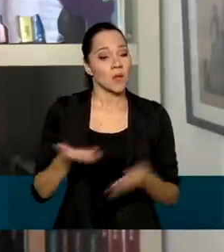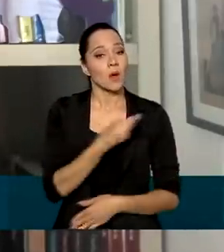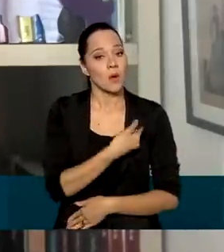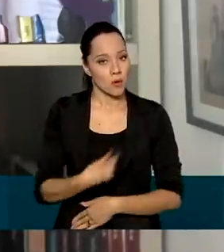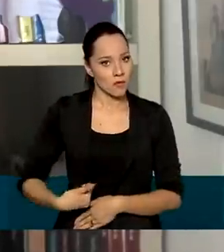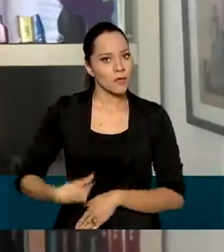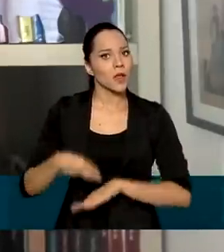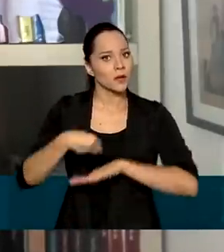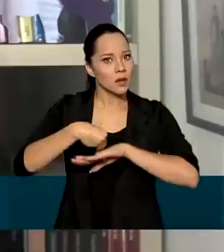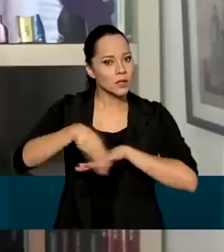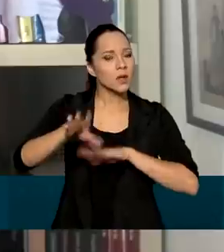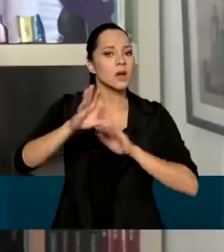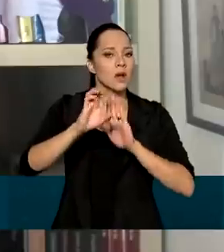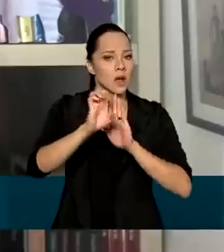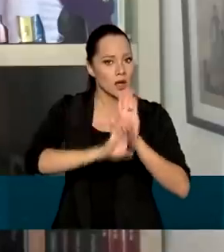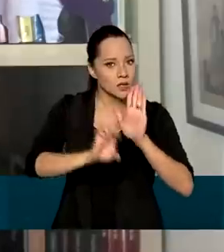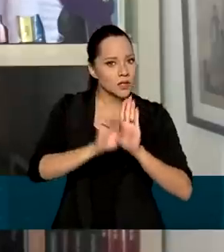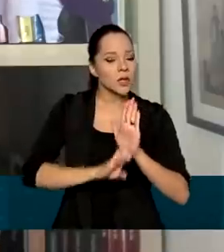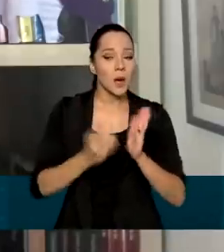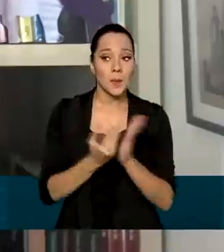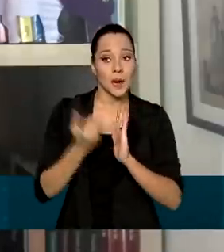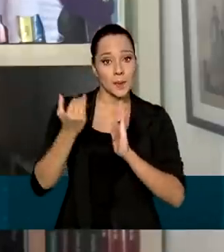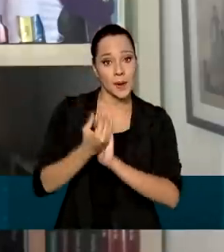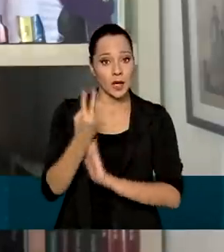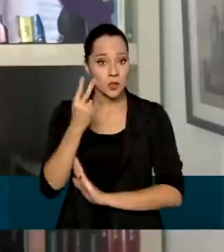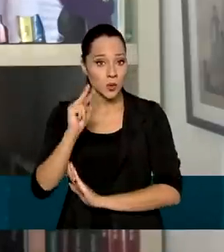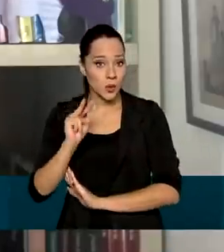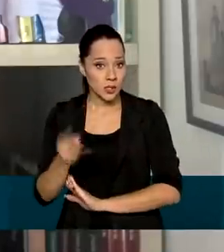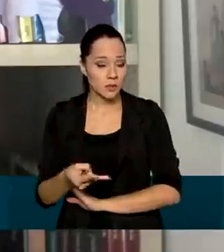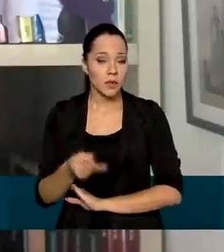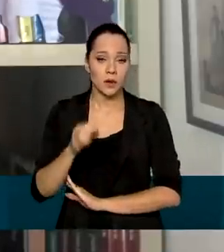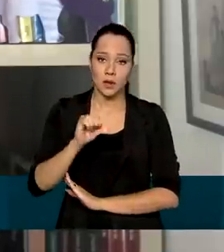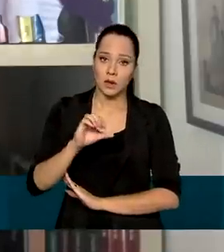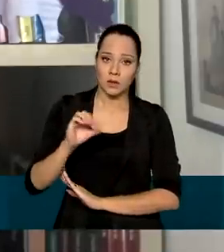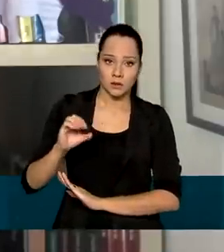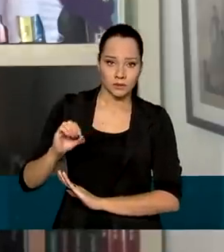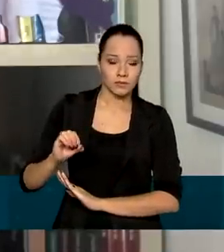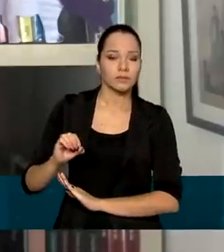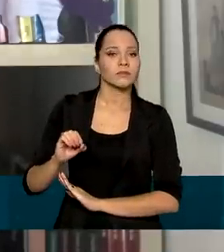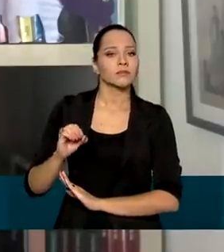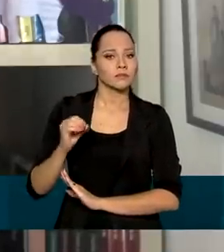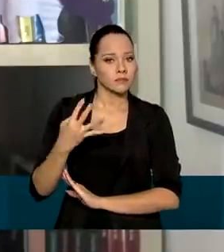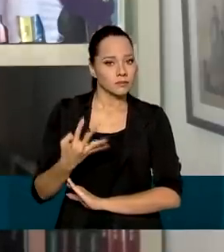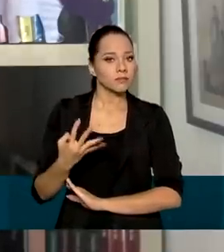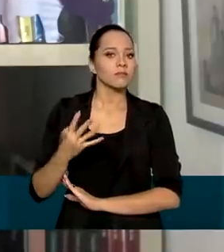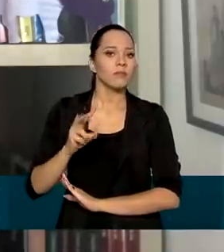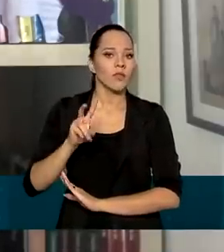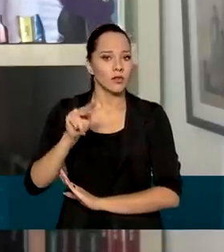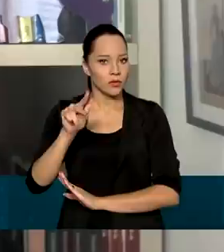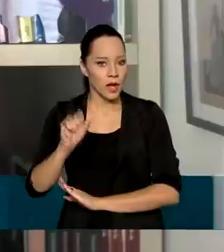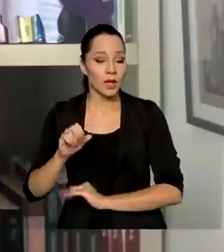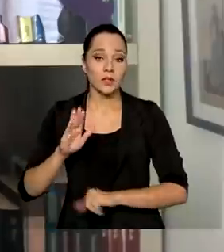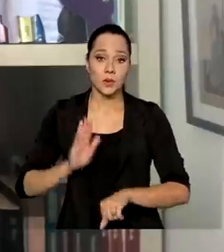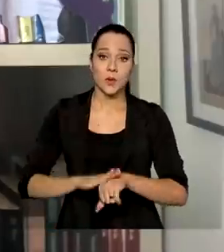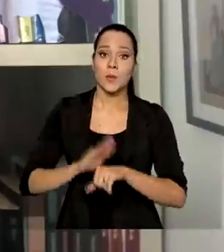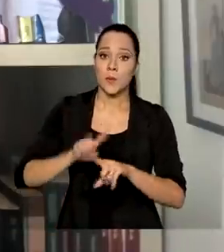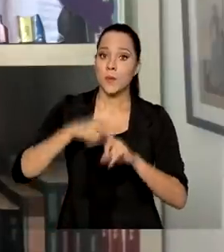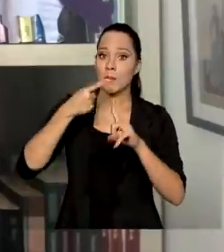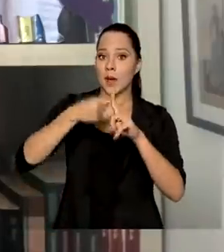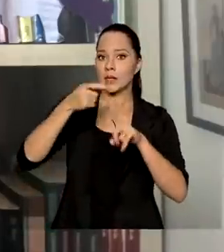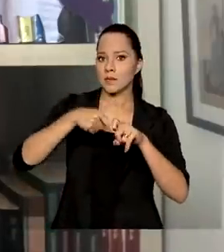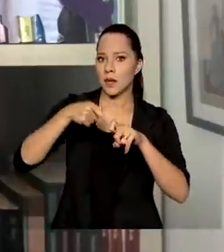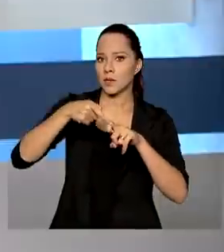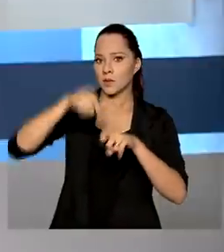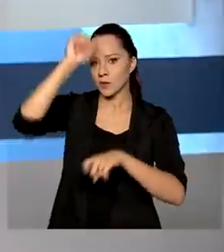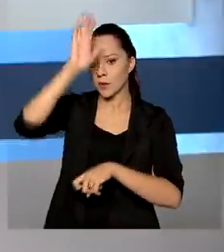o governo lançou o edital para preencher mais 2.904 vagas do Mais Médicos em todo